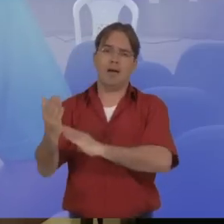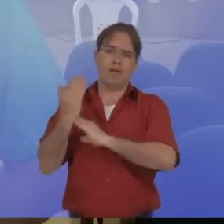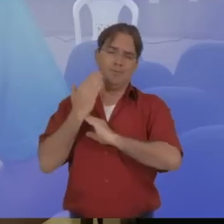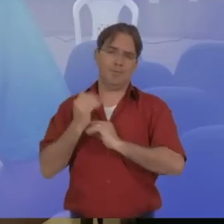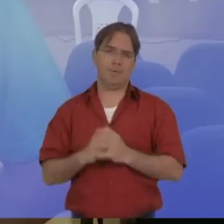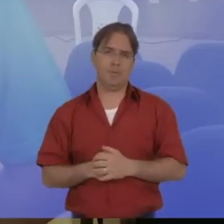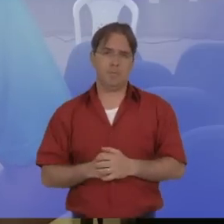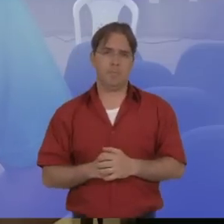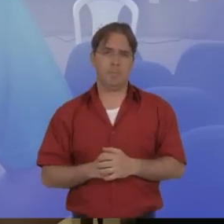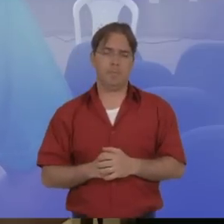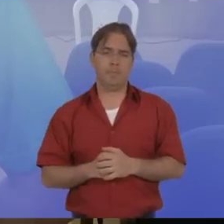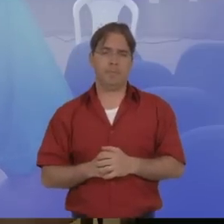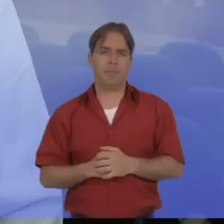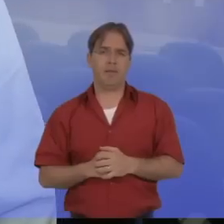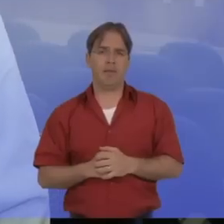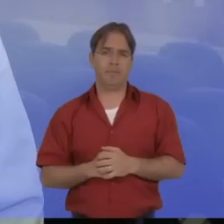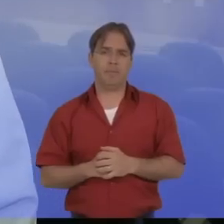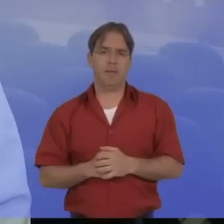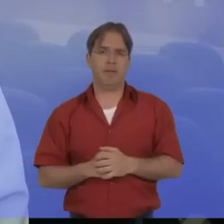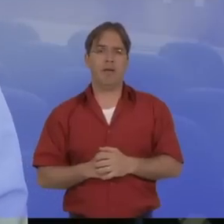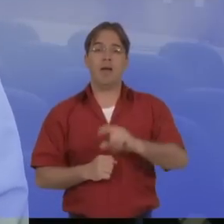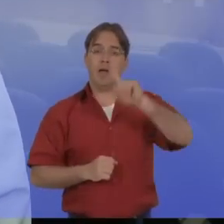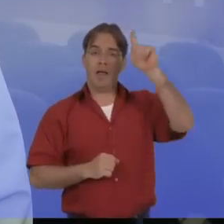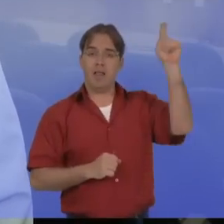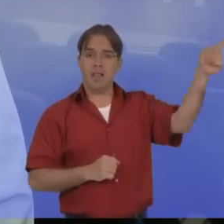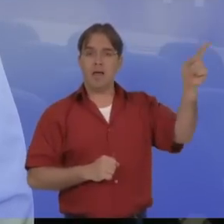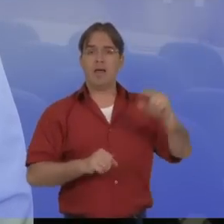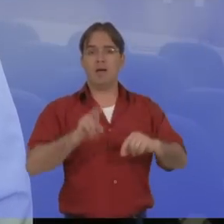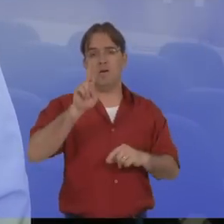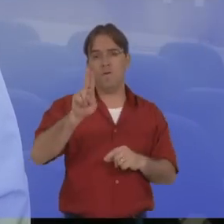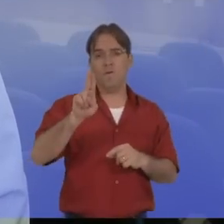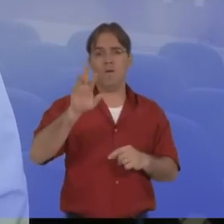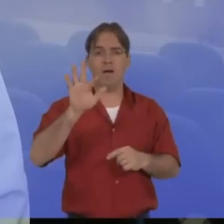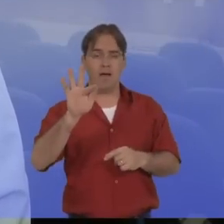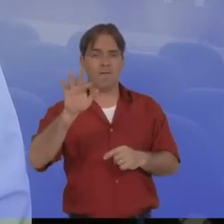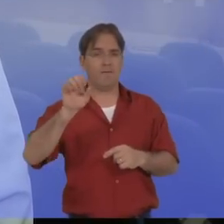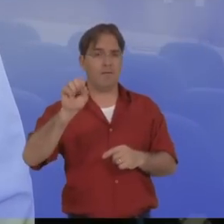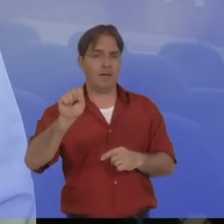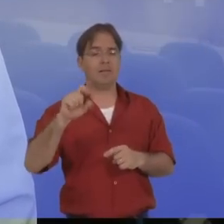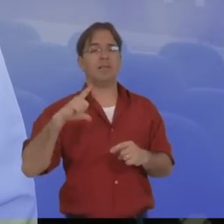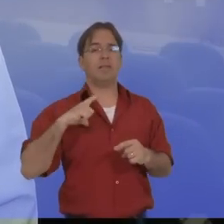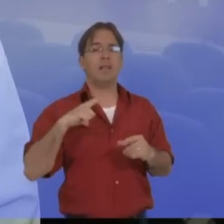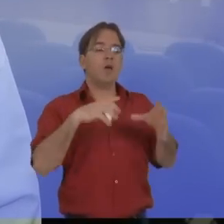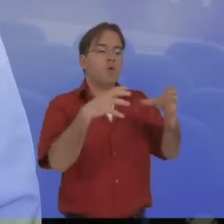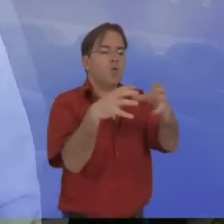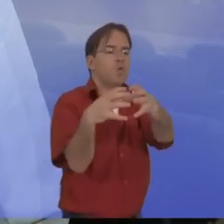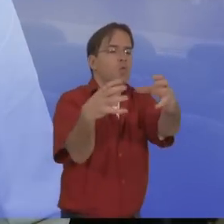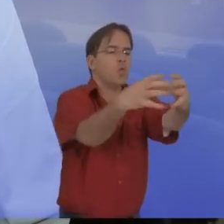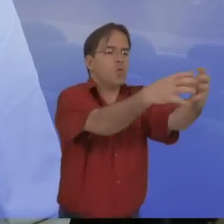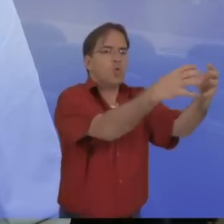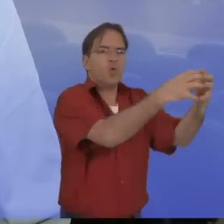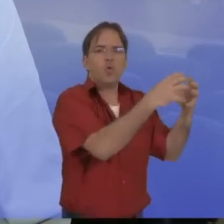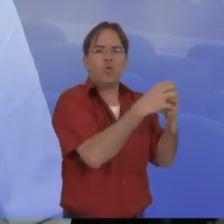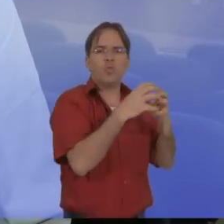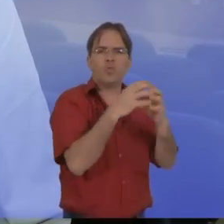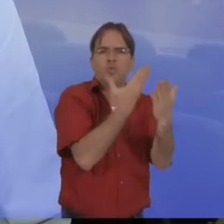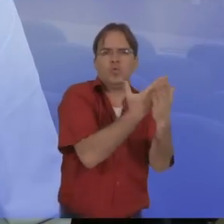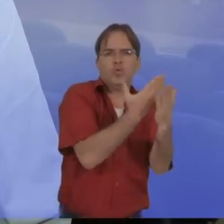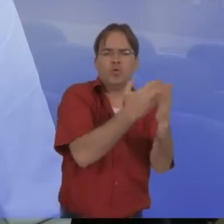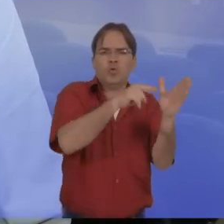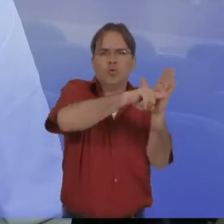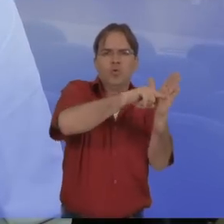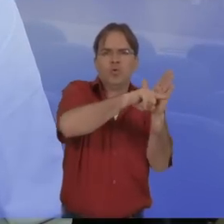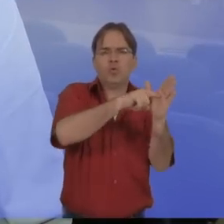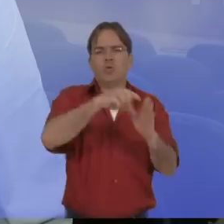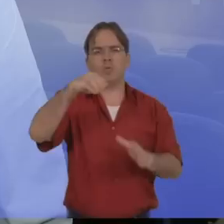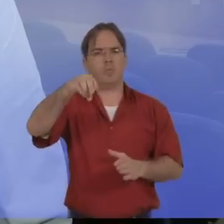para os estudantes. Lá na UFS, nós temos vários grupos que trabalham com a moringa. de produção de